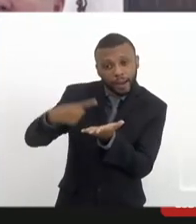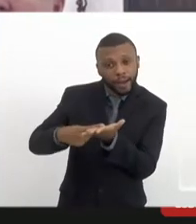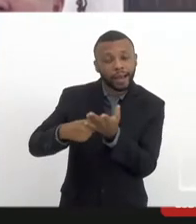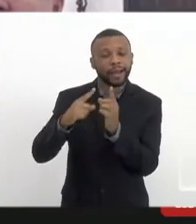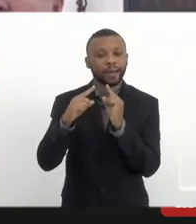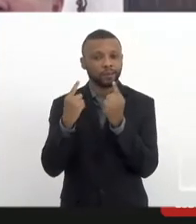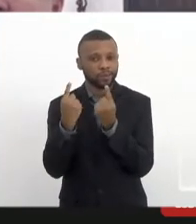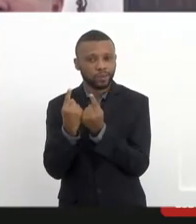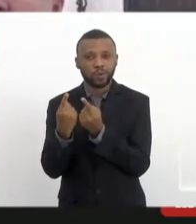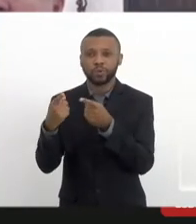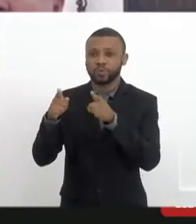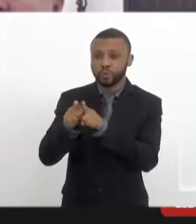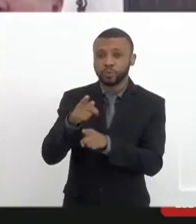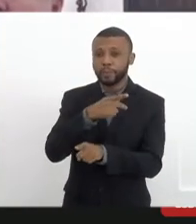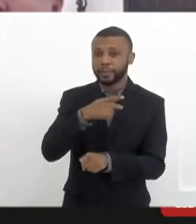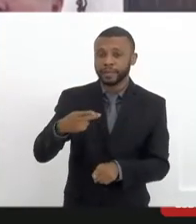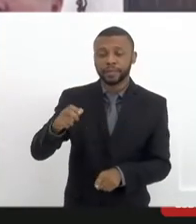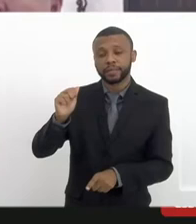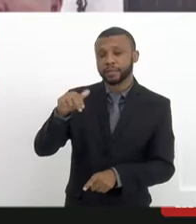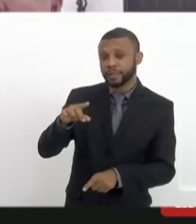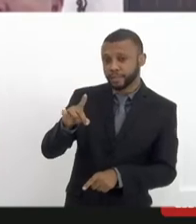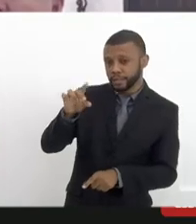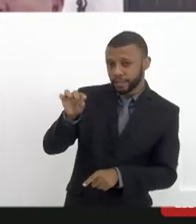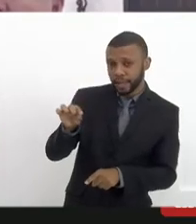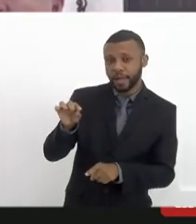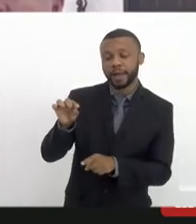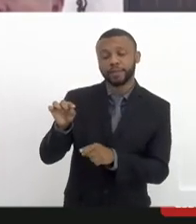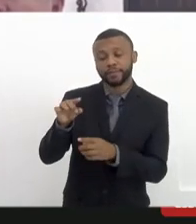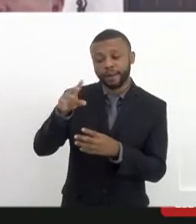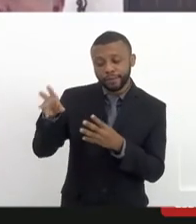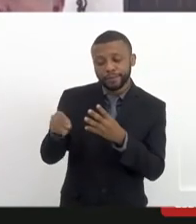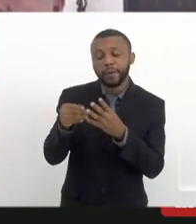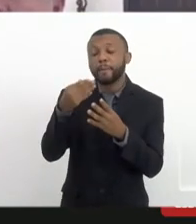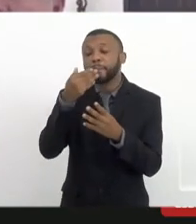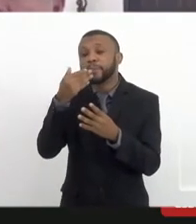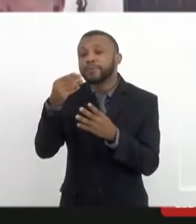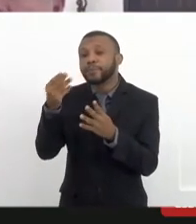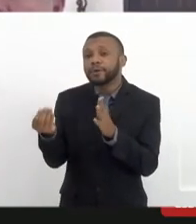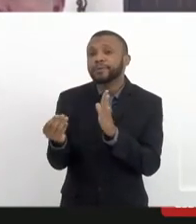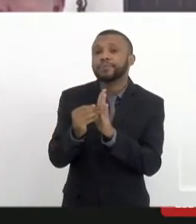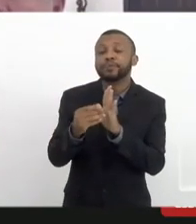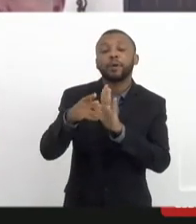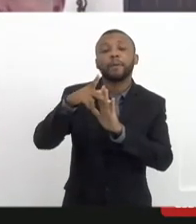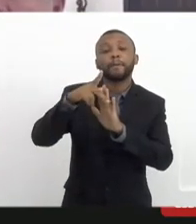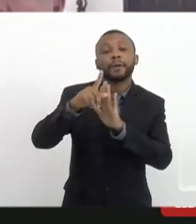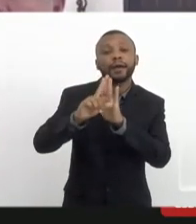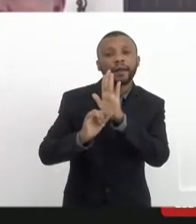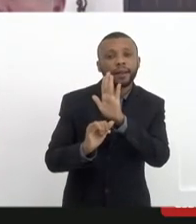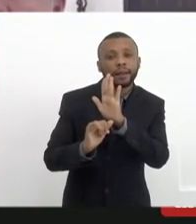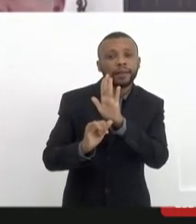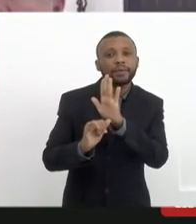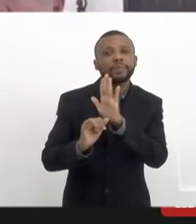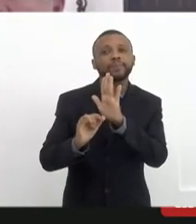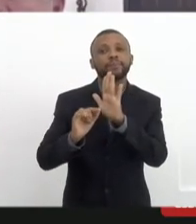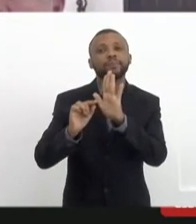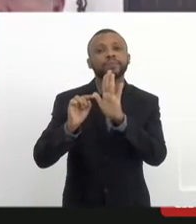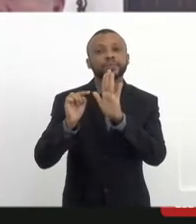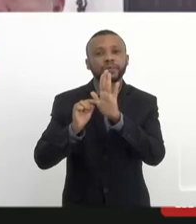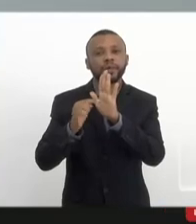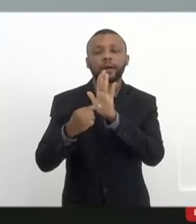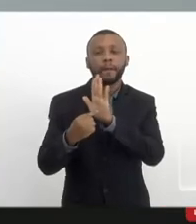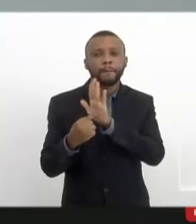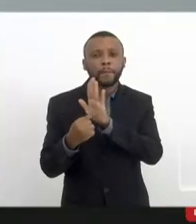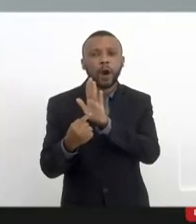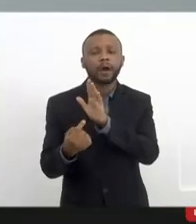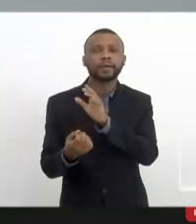das questões será também pedir que coloquem na pauta o projeto de lei que institui, não